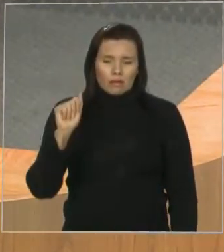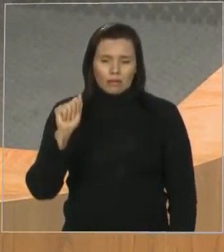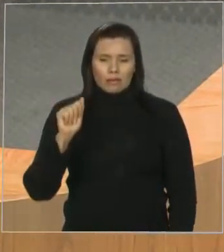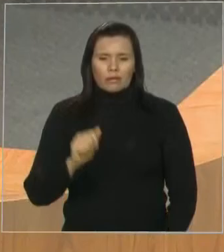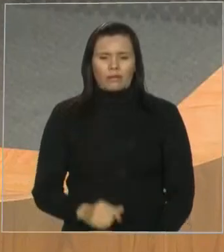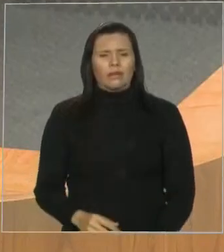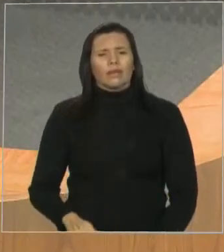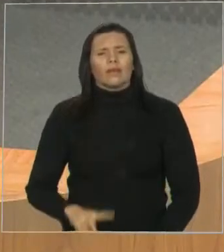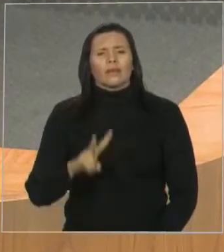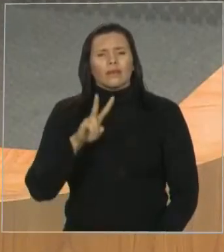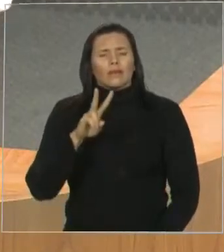povo. Muito obrigado, presidente.